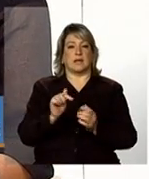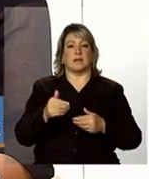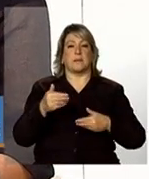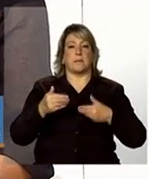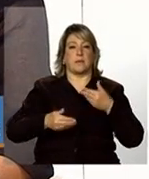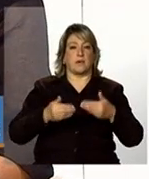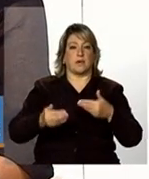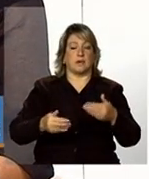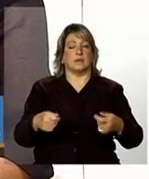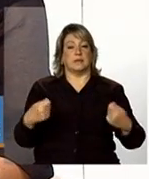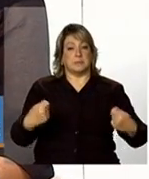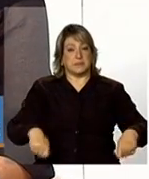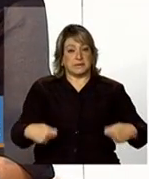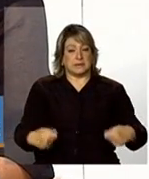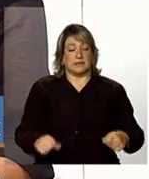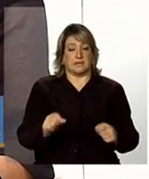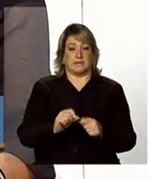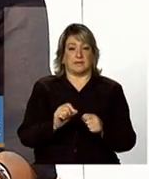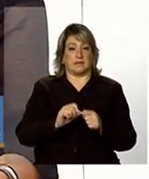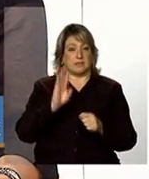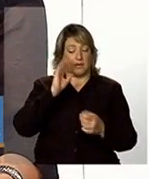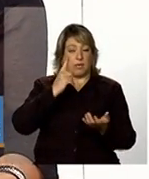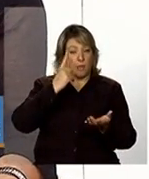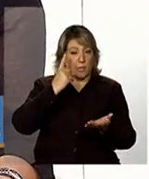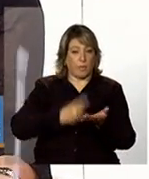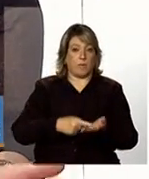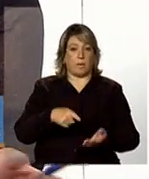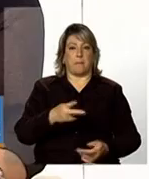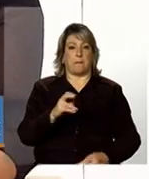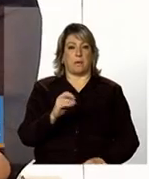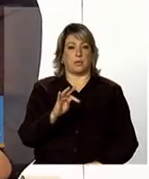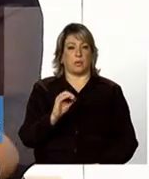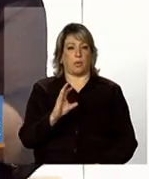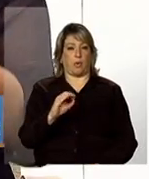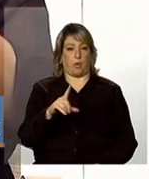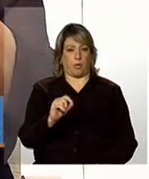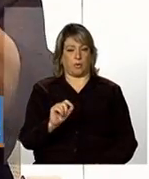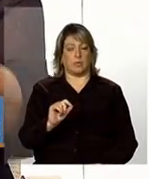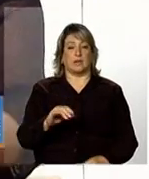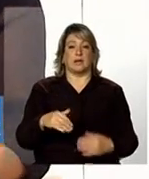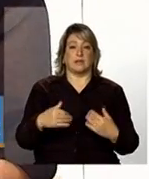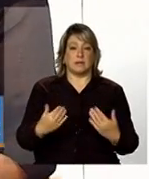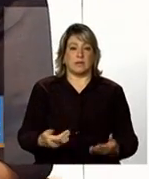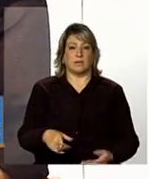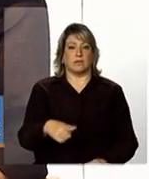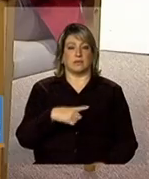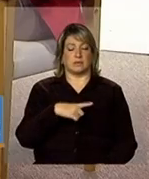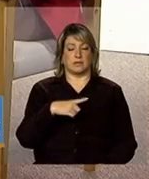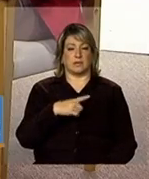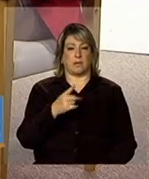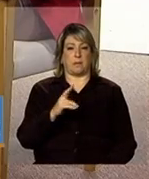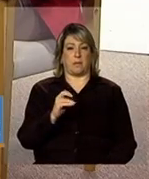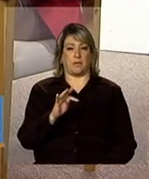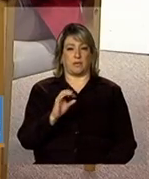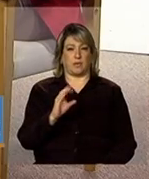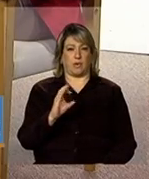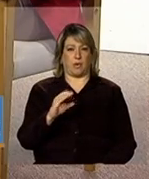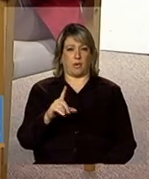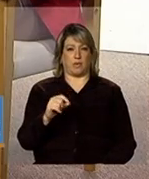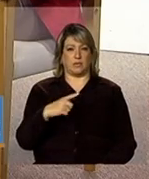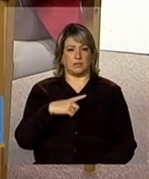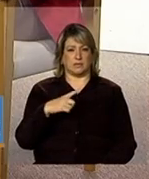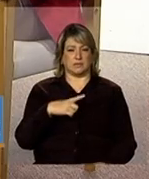executar de forma a cumprir o protocolo né então tanto o protocolo como a instrução